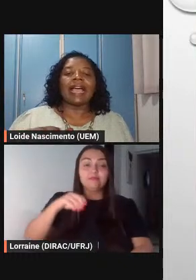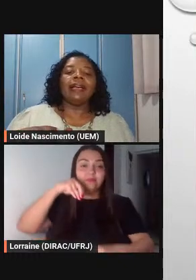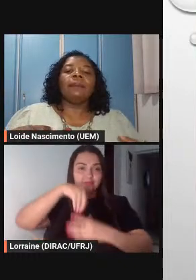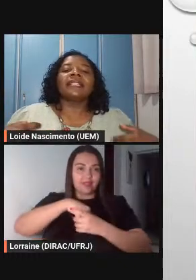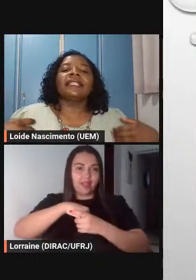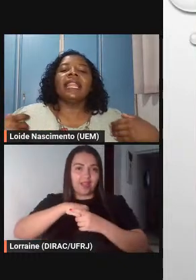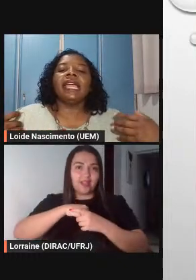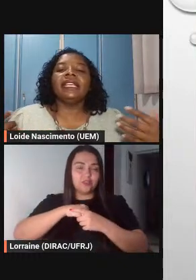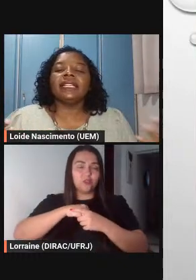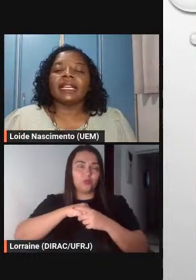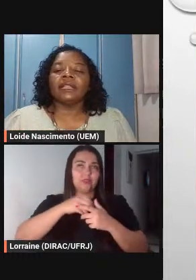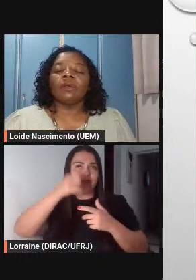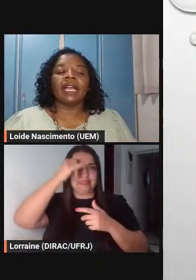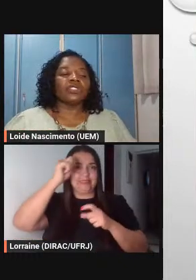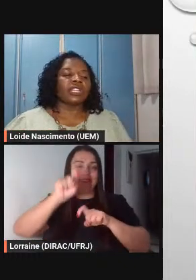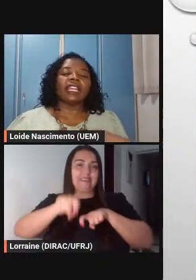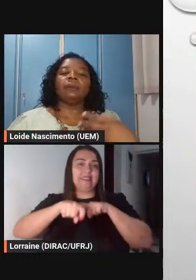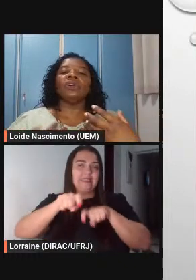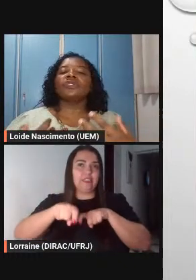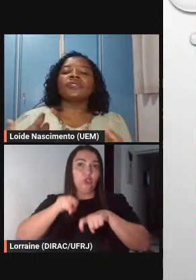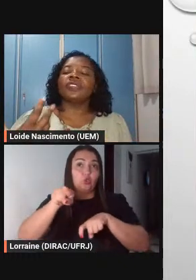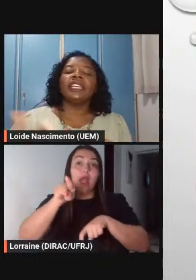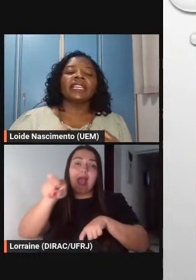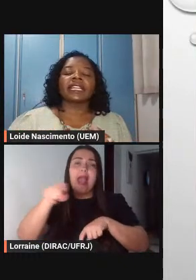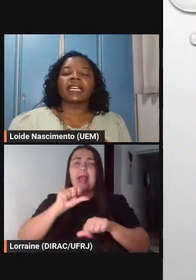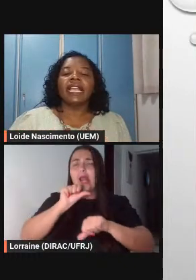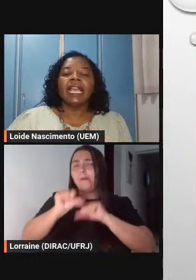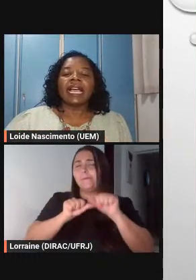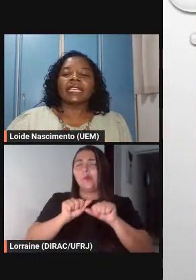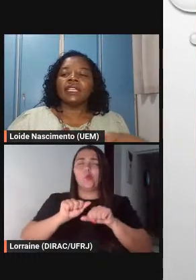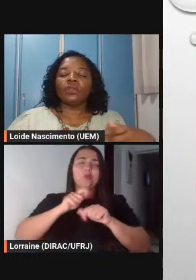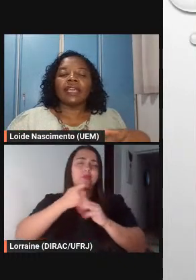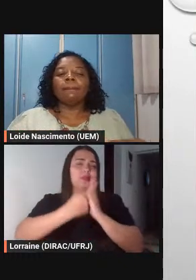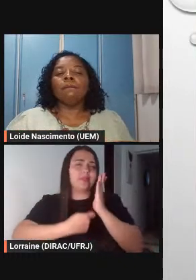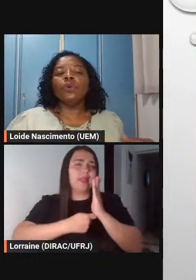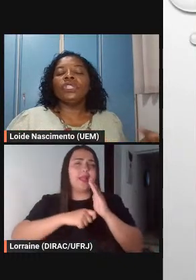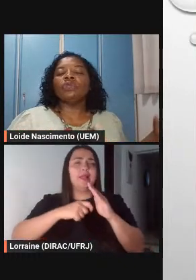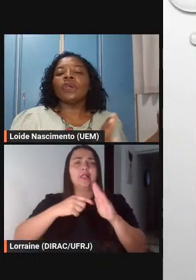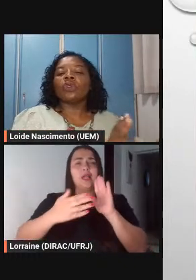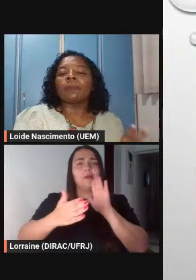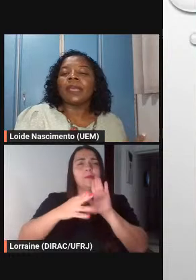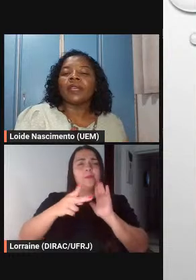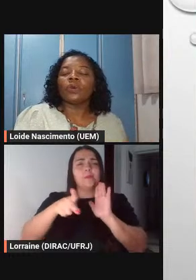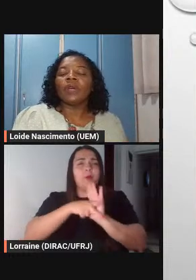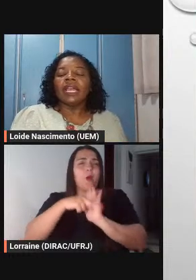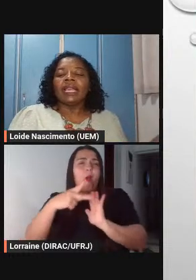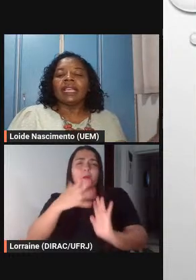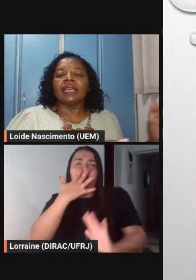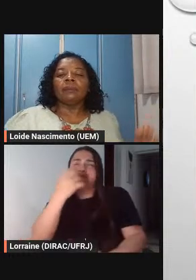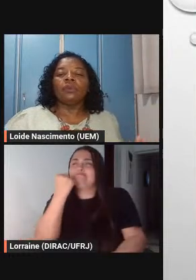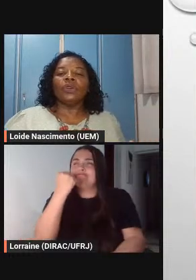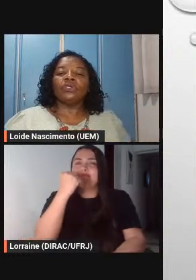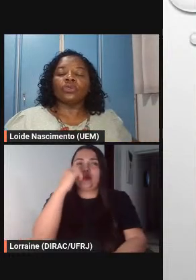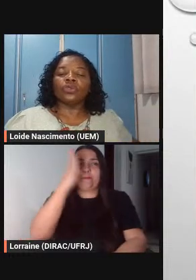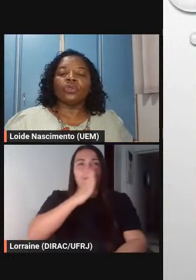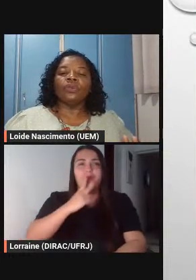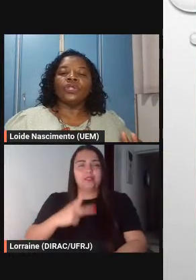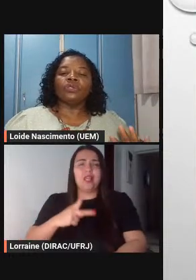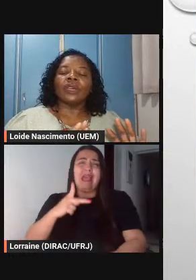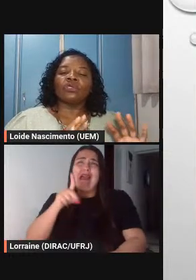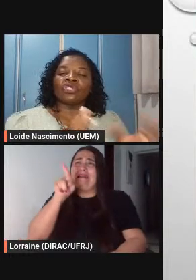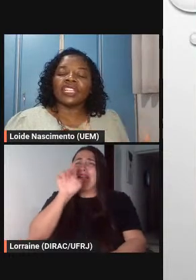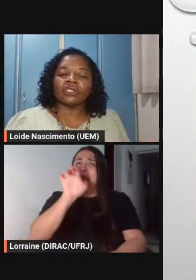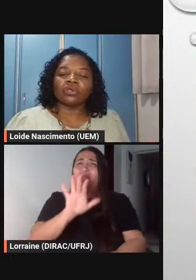texto ela abrasileira a linguagem ela modifica aquilo que é muito europeu é muito